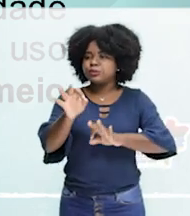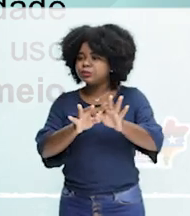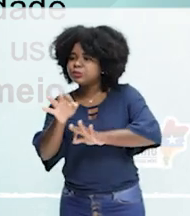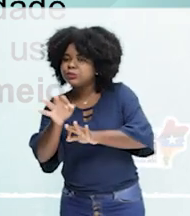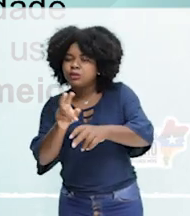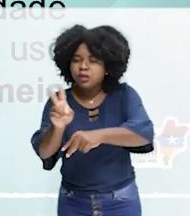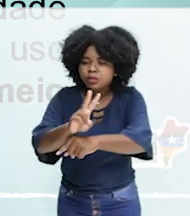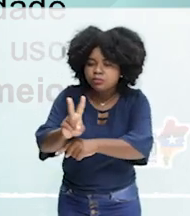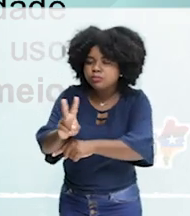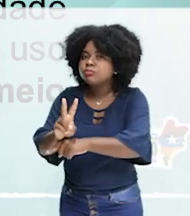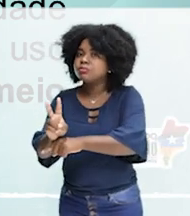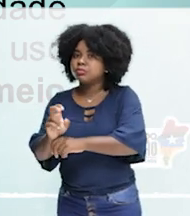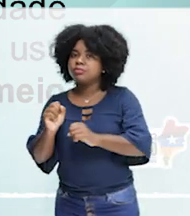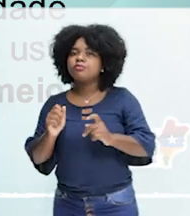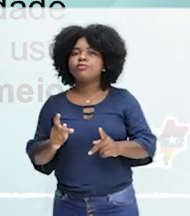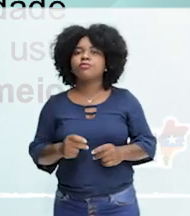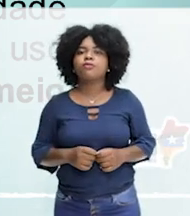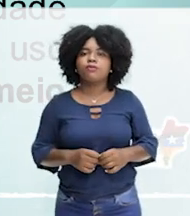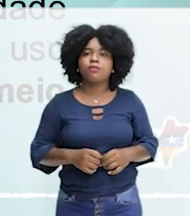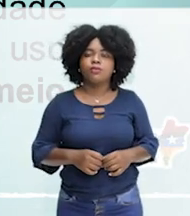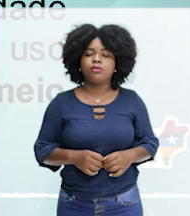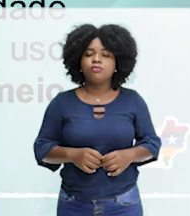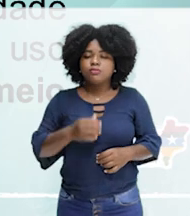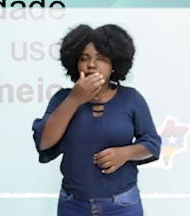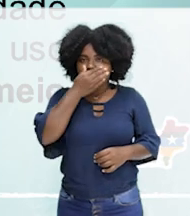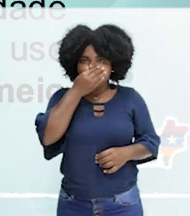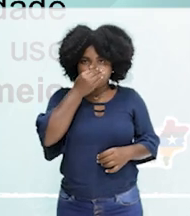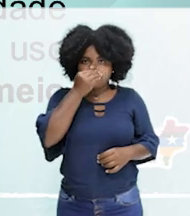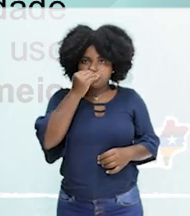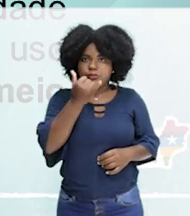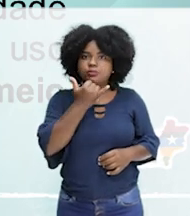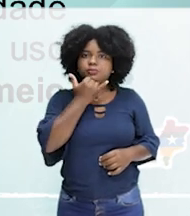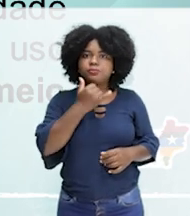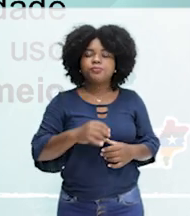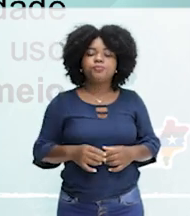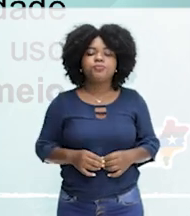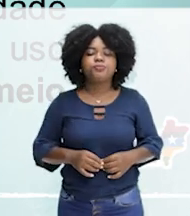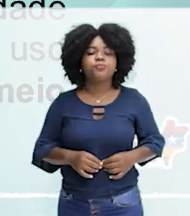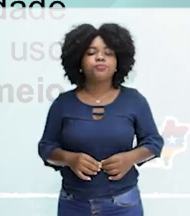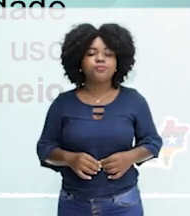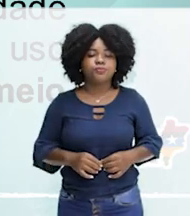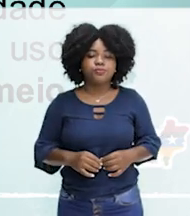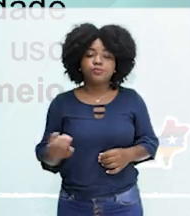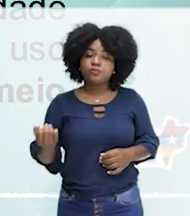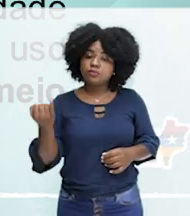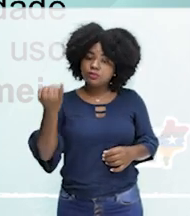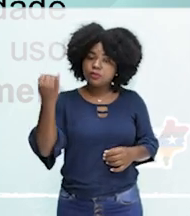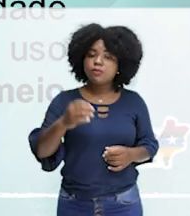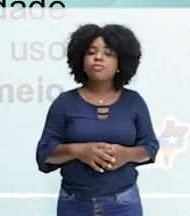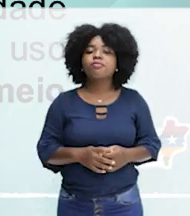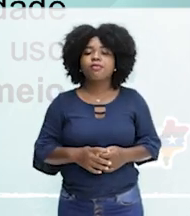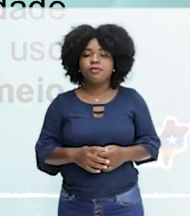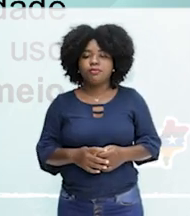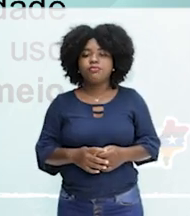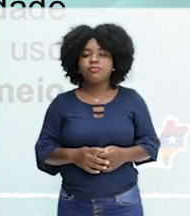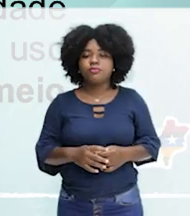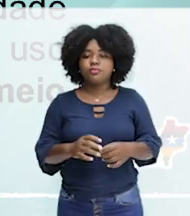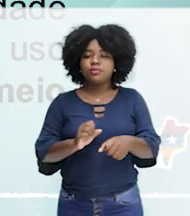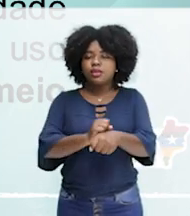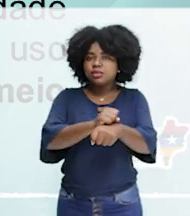ali a sua independência, tanto financeira quanto administrativa. Isso é um elemento muito importante. As universidades, por exemplo,